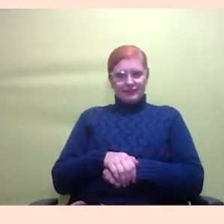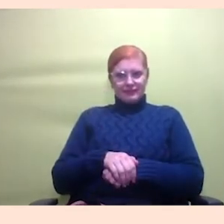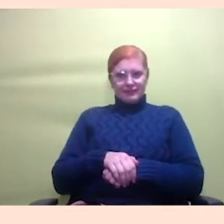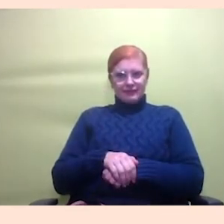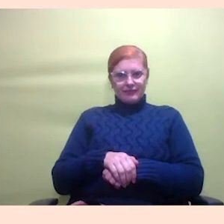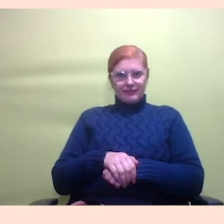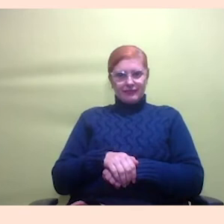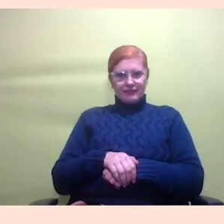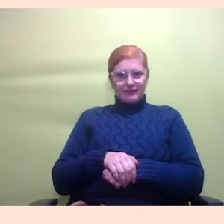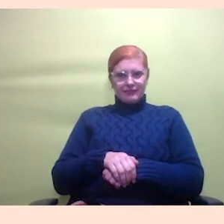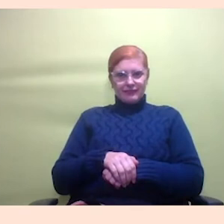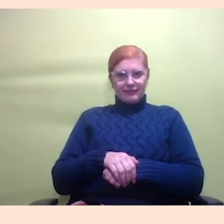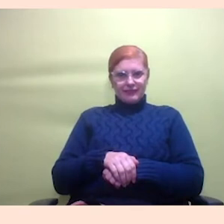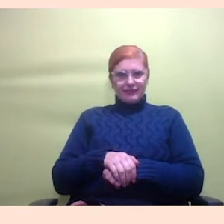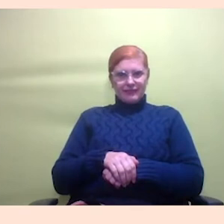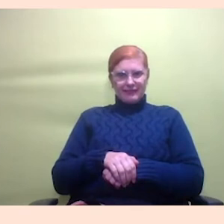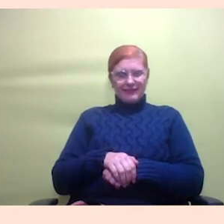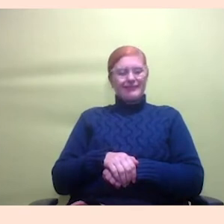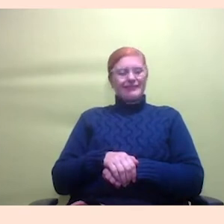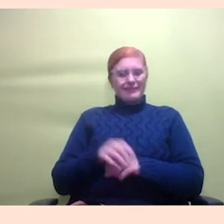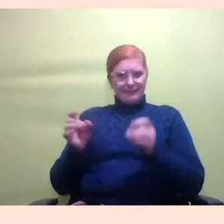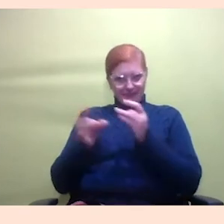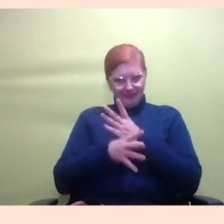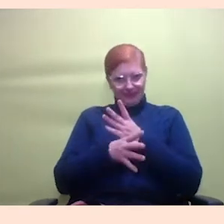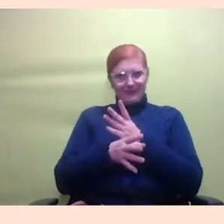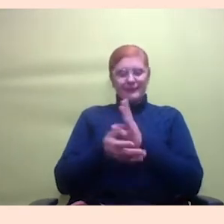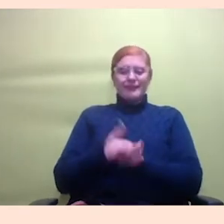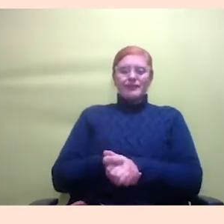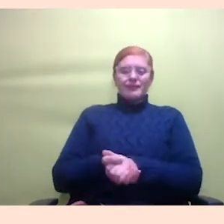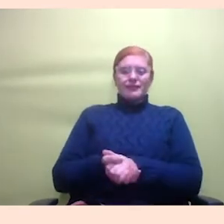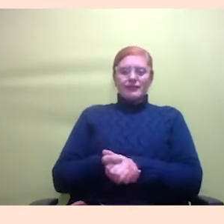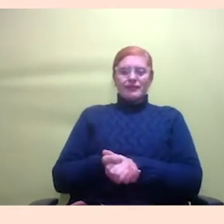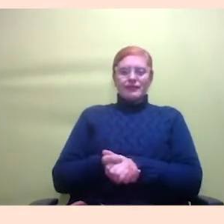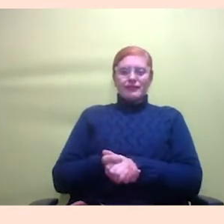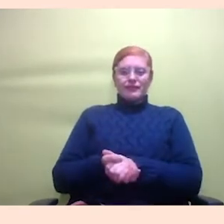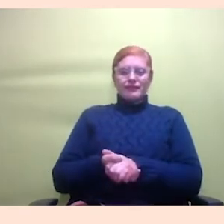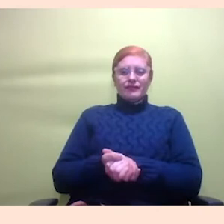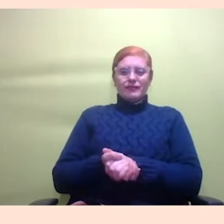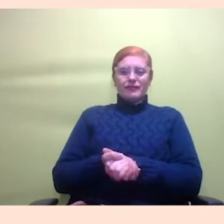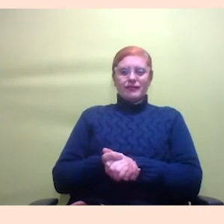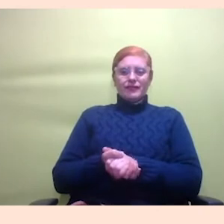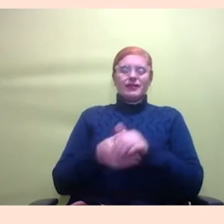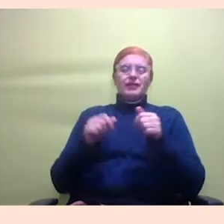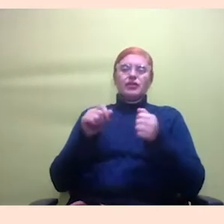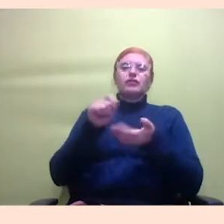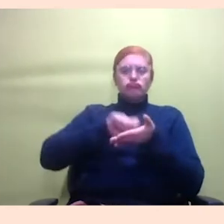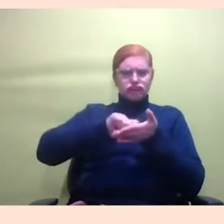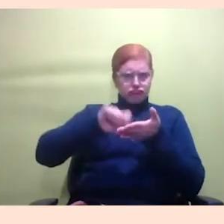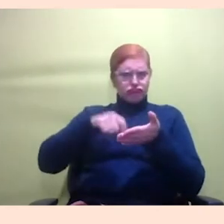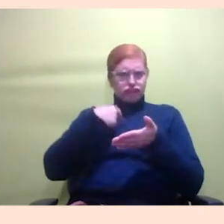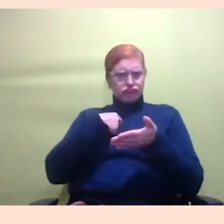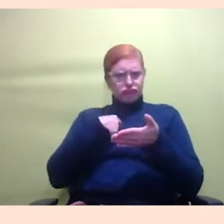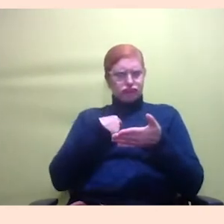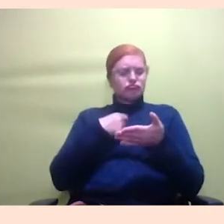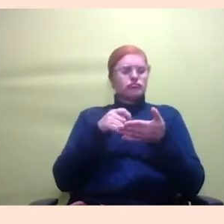gente desculpa pronto eu fiz uma anotação assim das perguntas eu